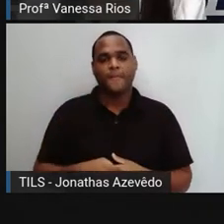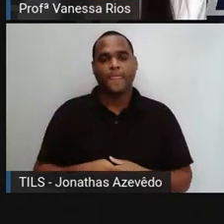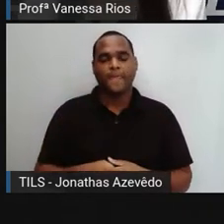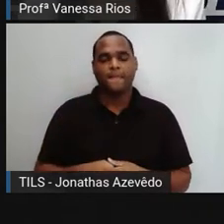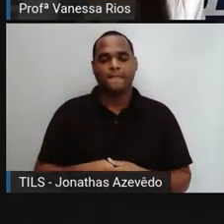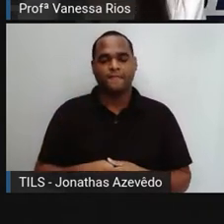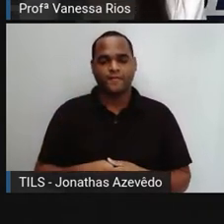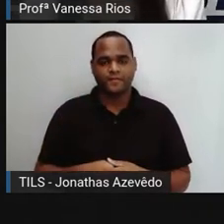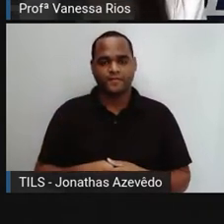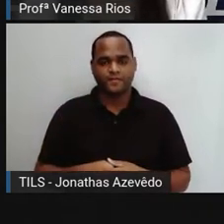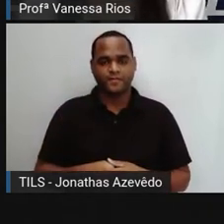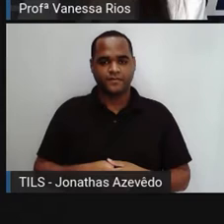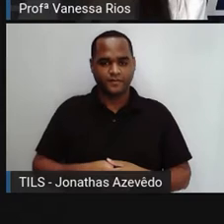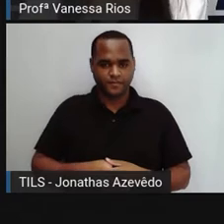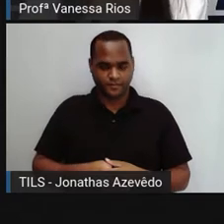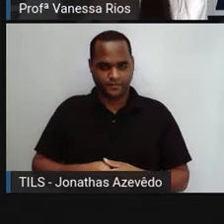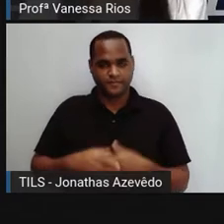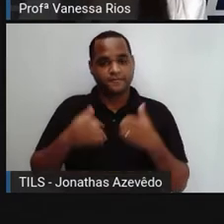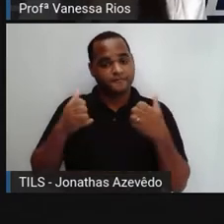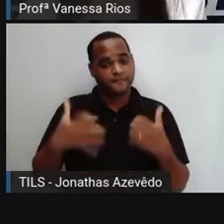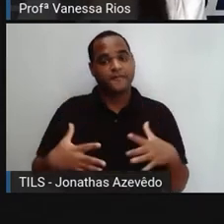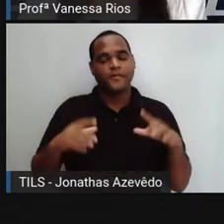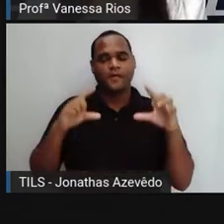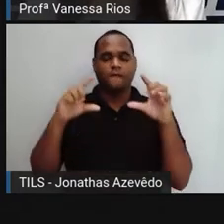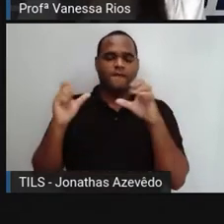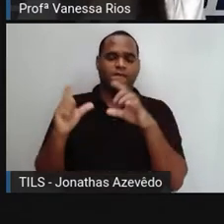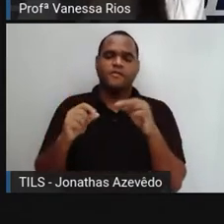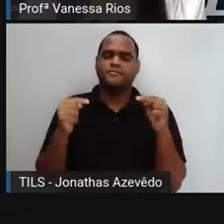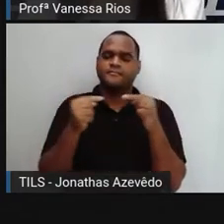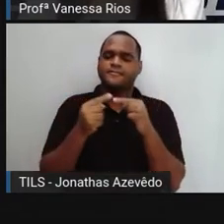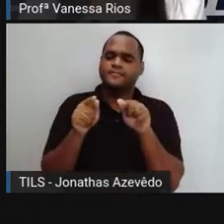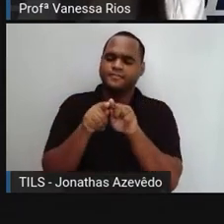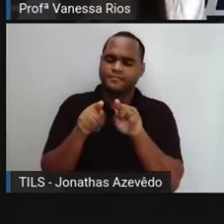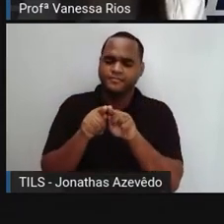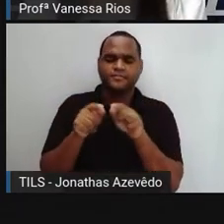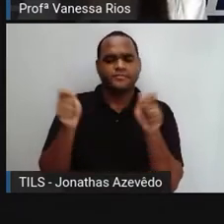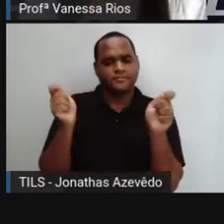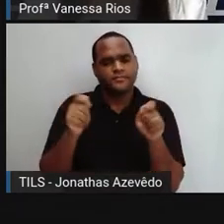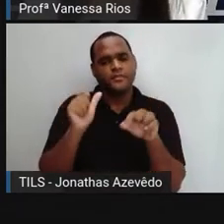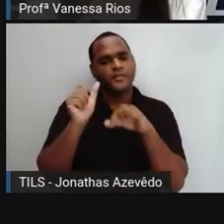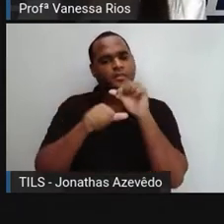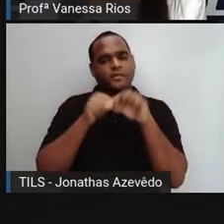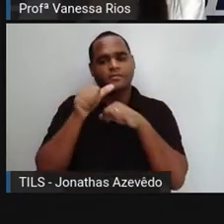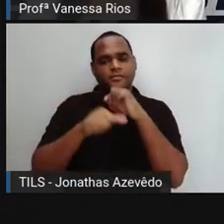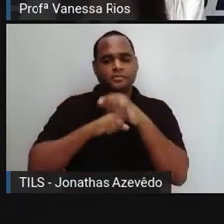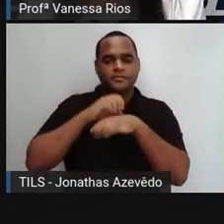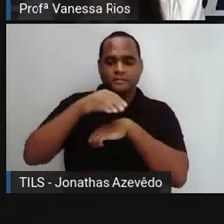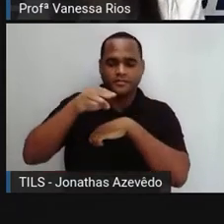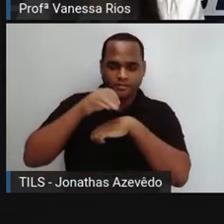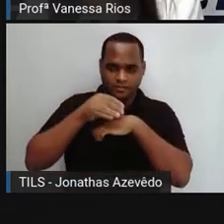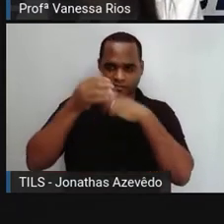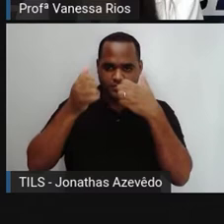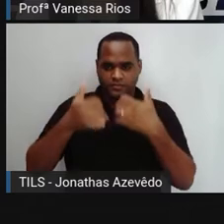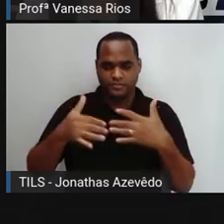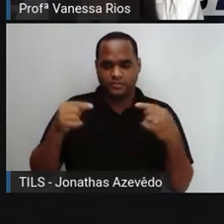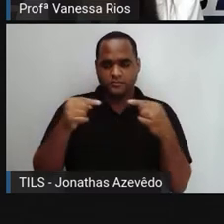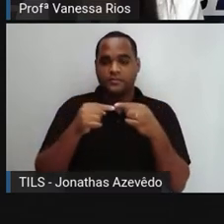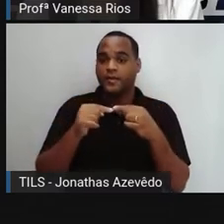Uma fotografia também pode trazer informações através das expressões e dos